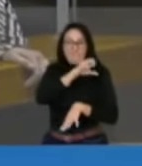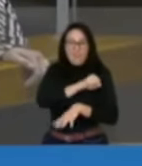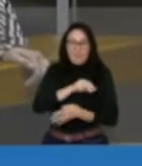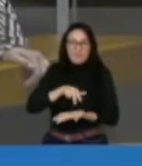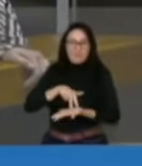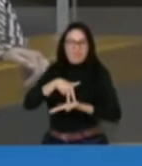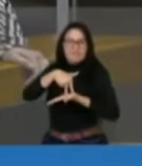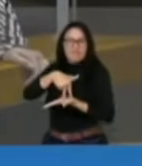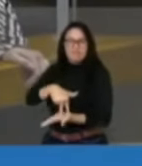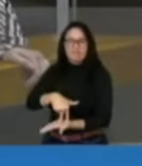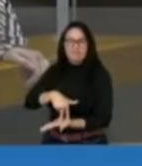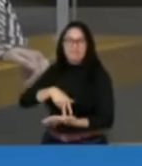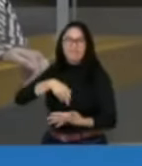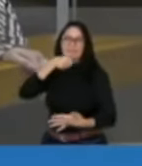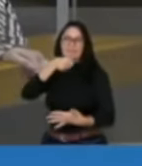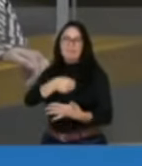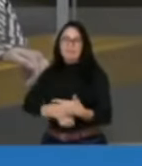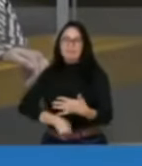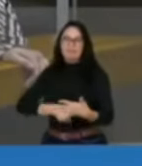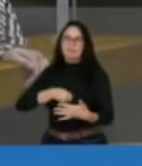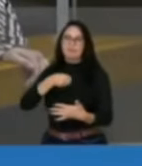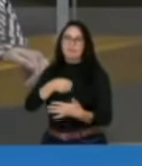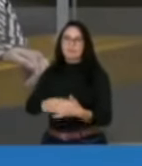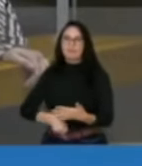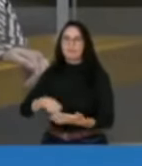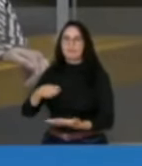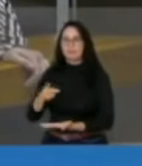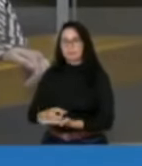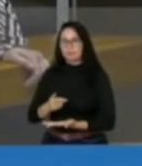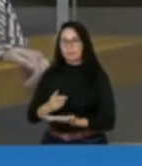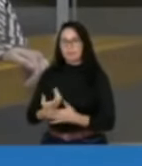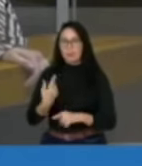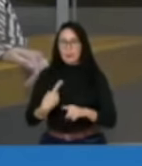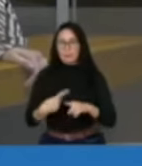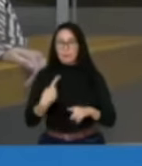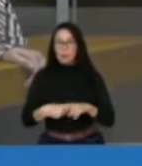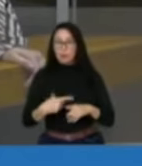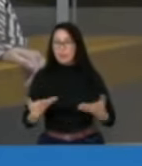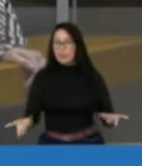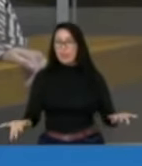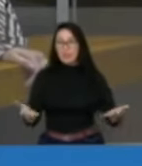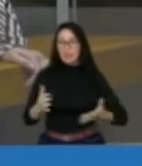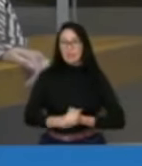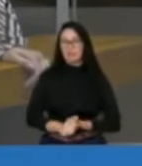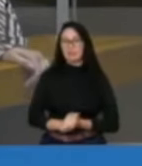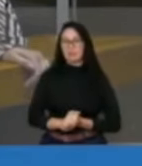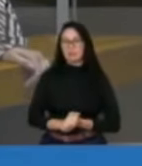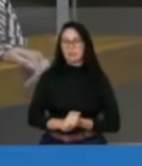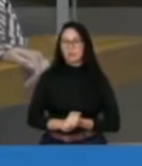para lutar. Mais força. Porque eu defendo os outros